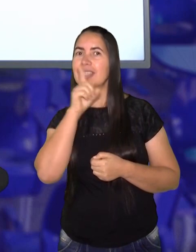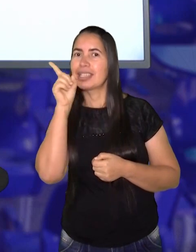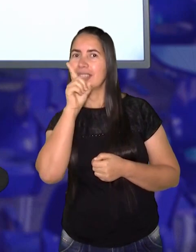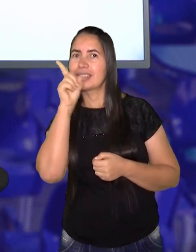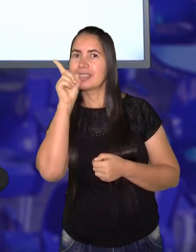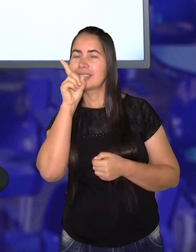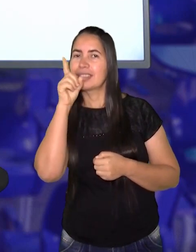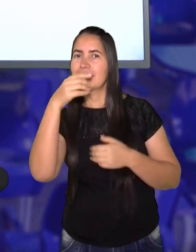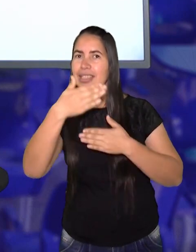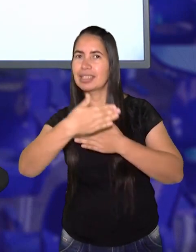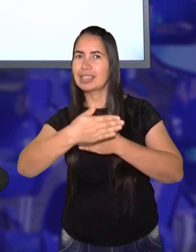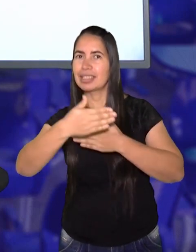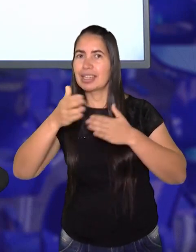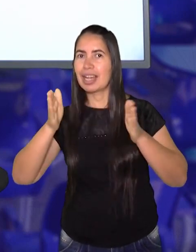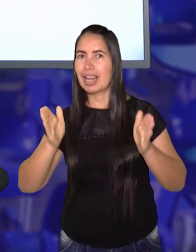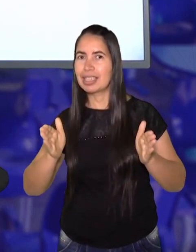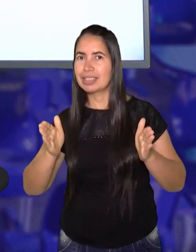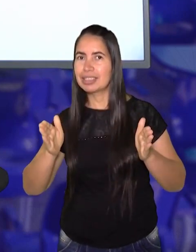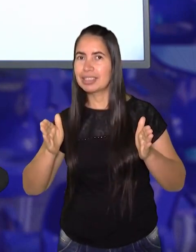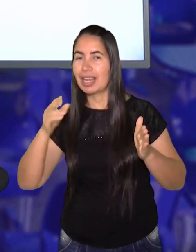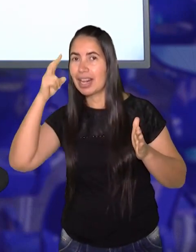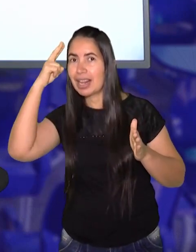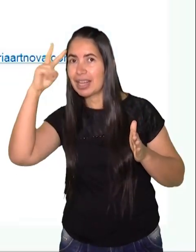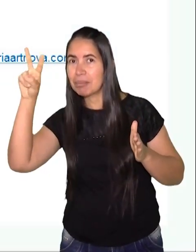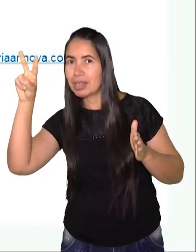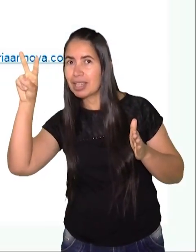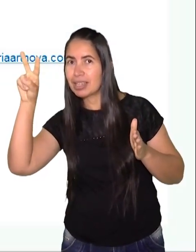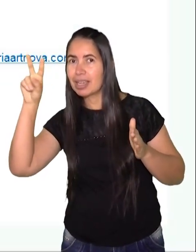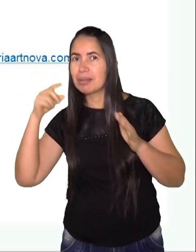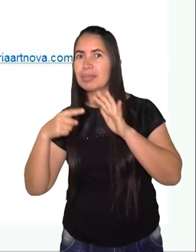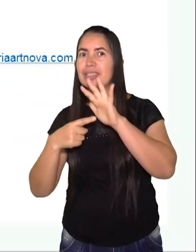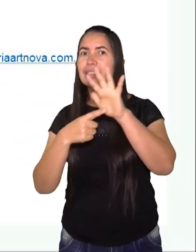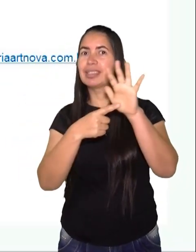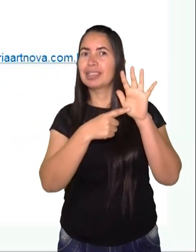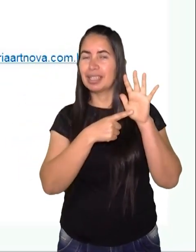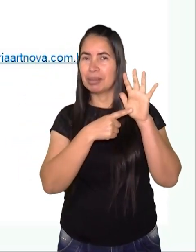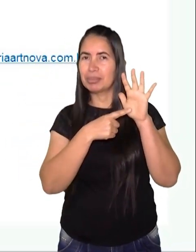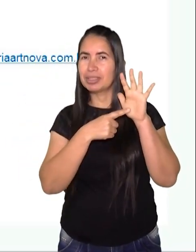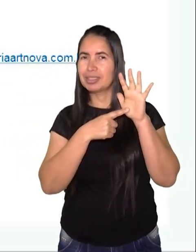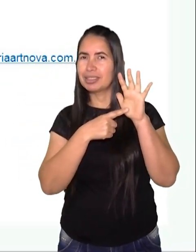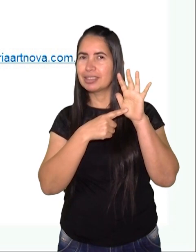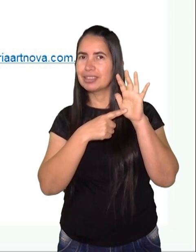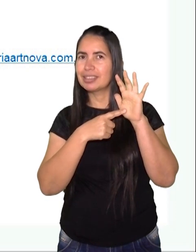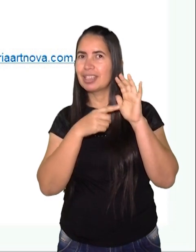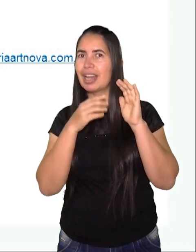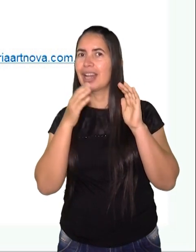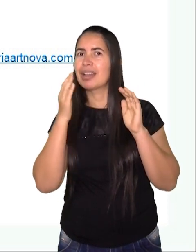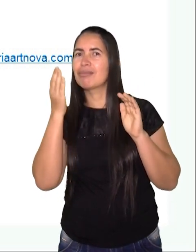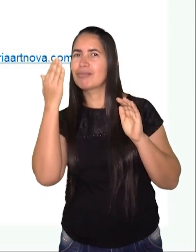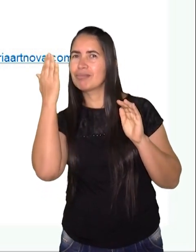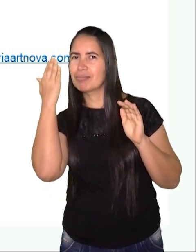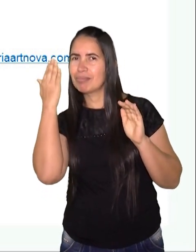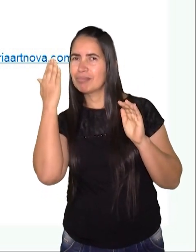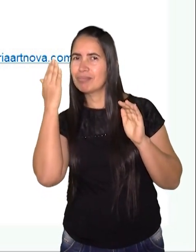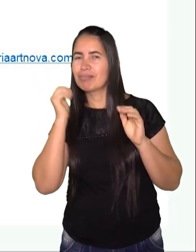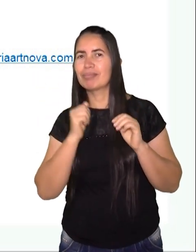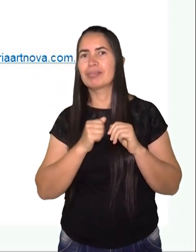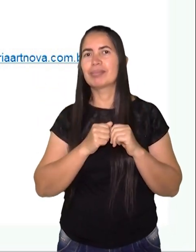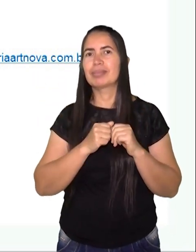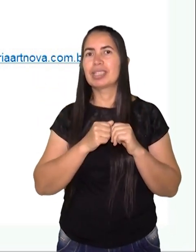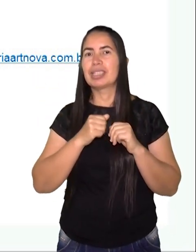E essa caixa? Lembra que nós apresentamos ela nesse instantinho aqui atrás?